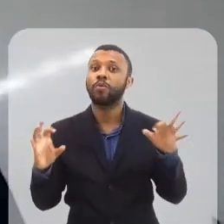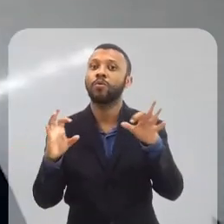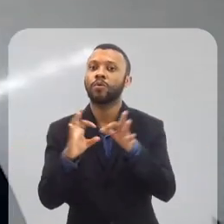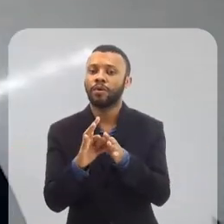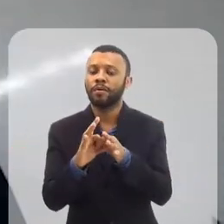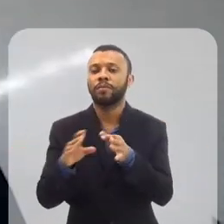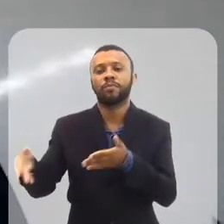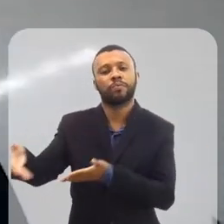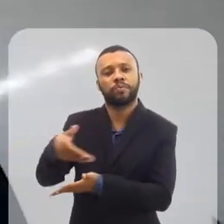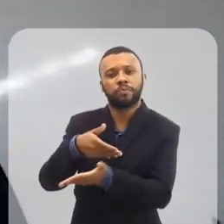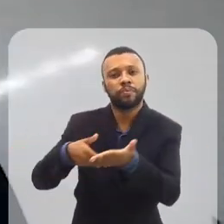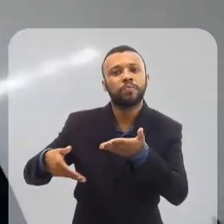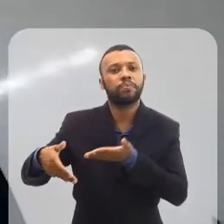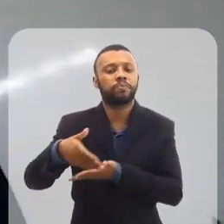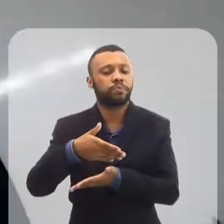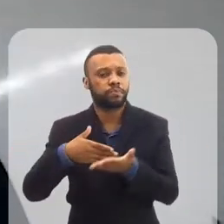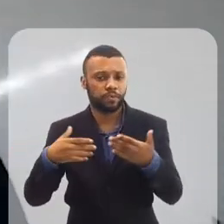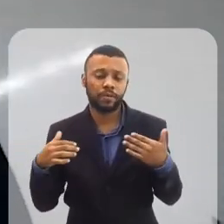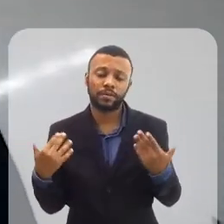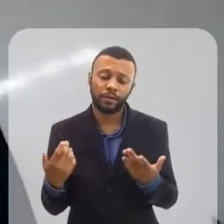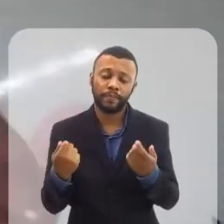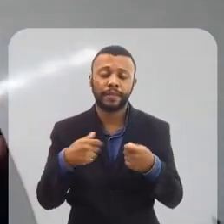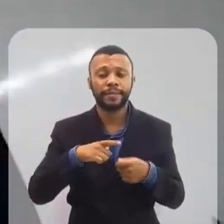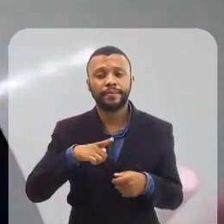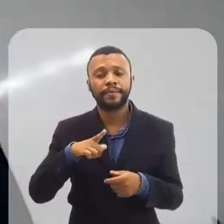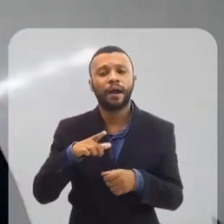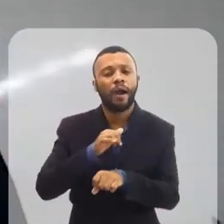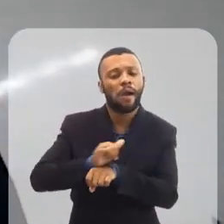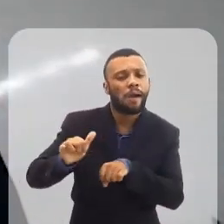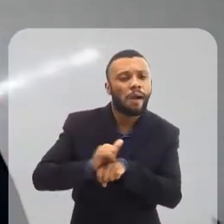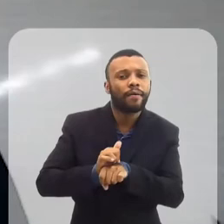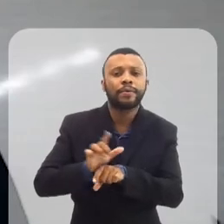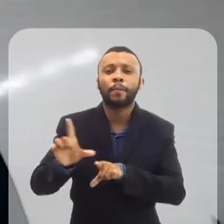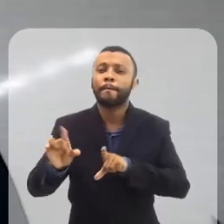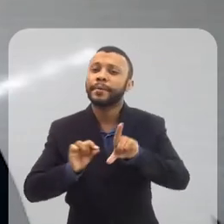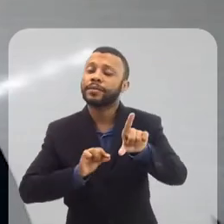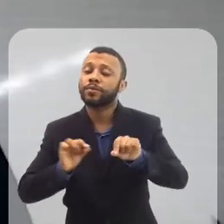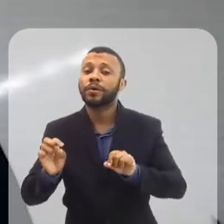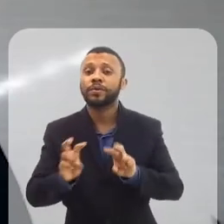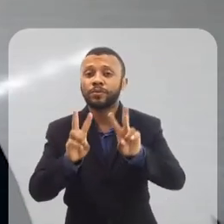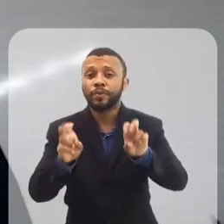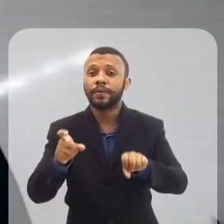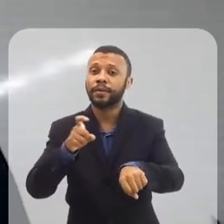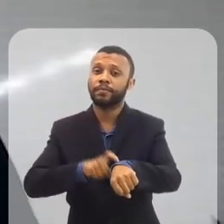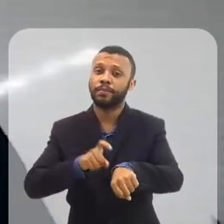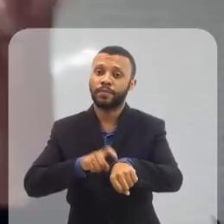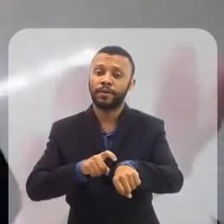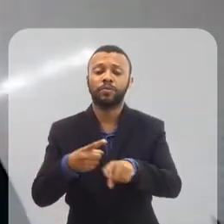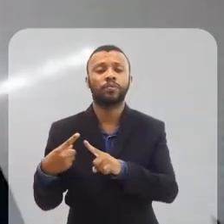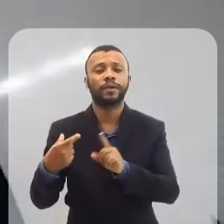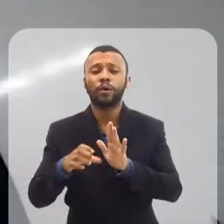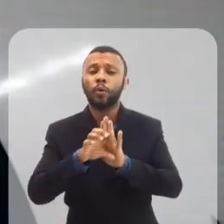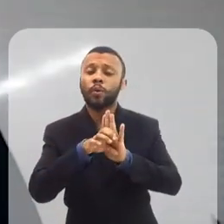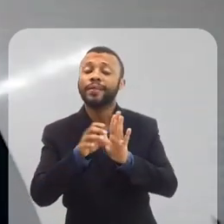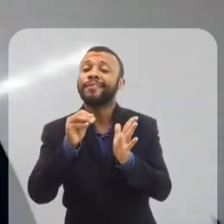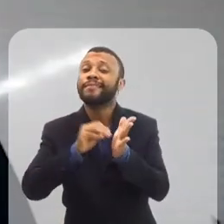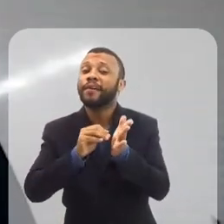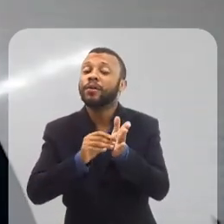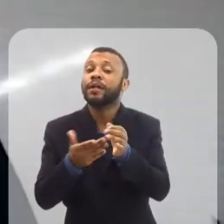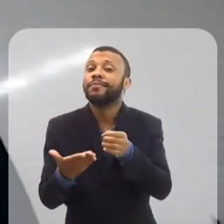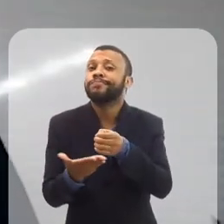interconectarem. Então, você vai ter que fazer algumas escolhas nesse momento, porque acha que os conceitos não estão